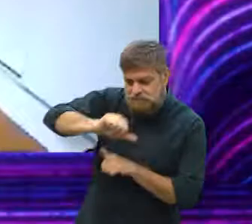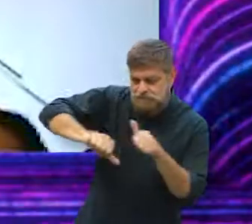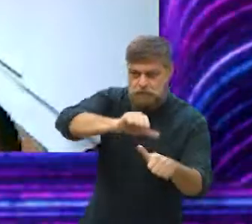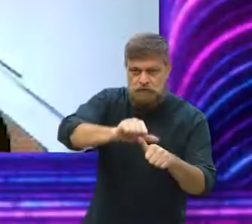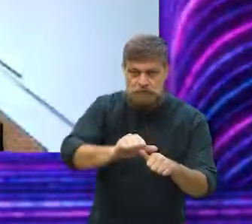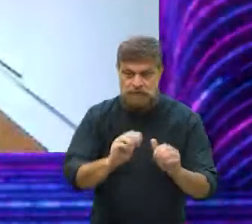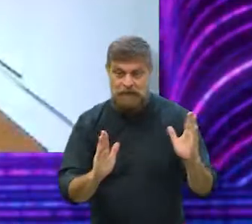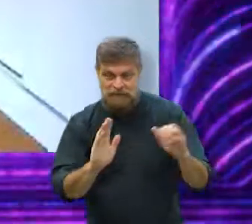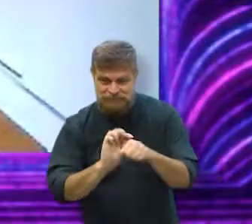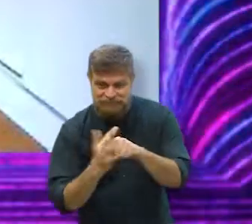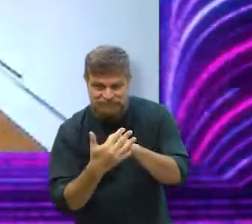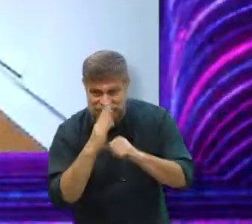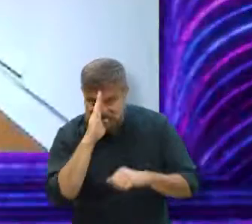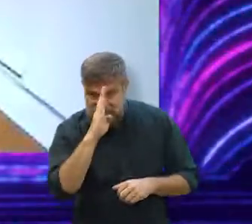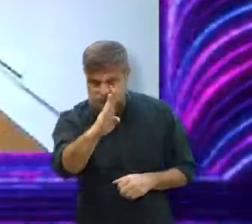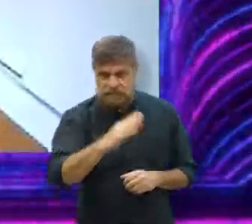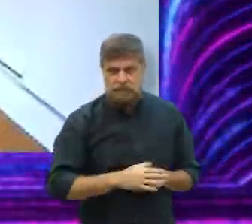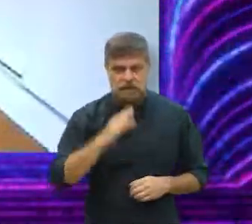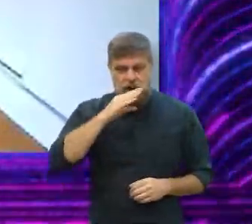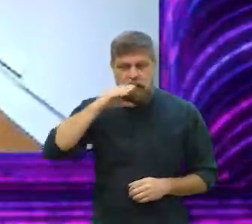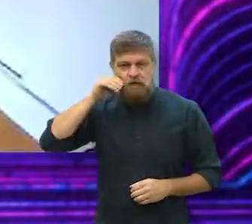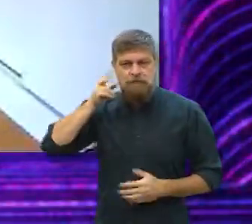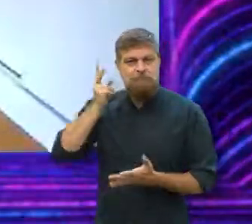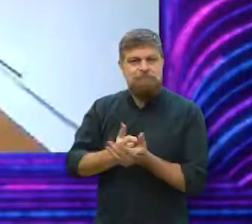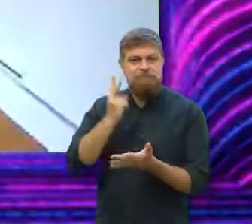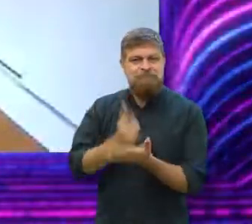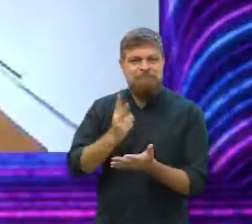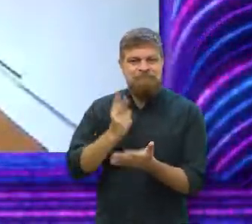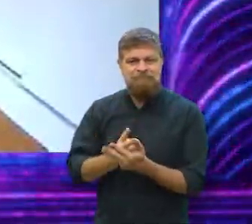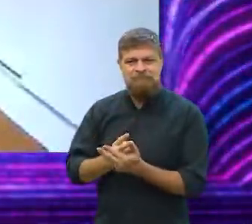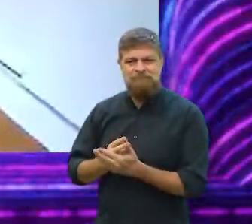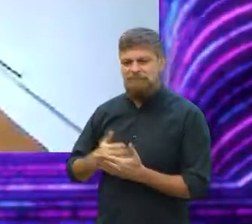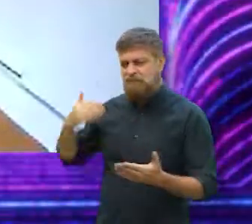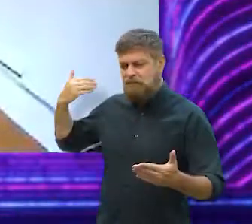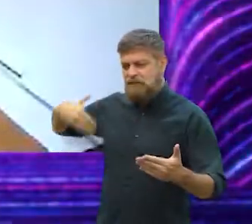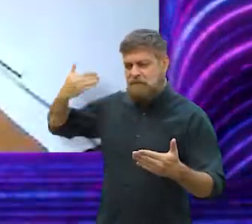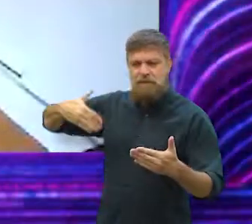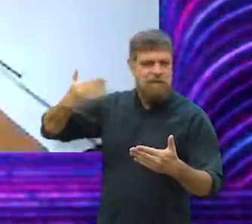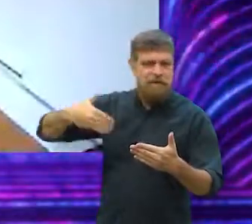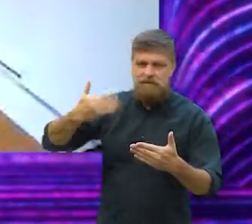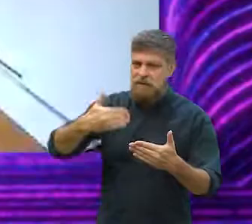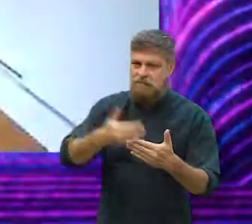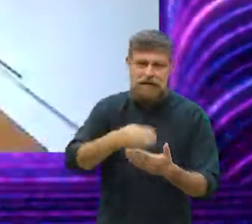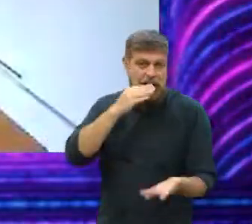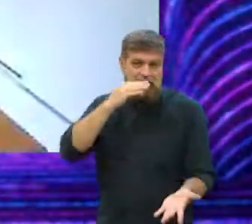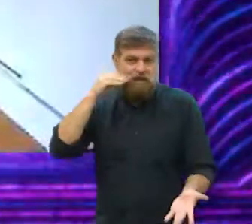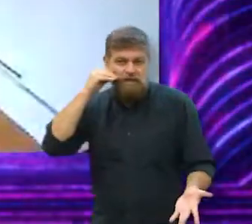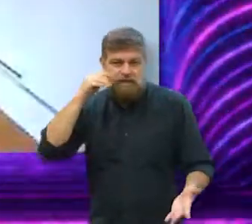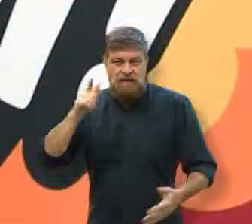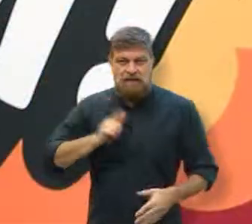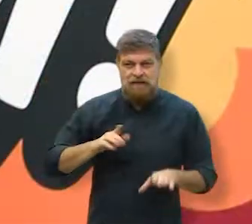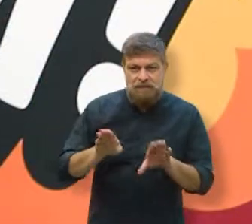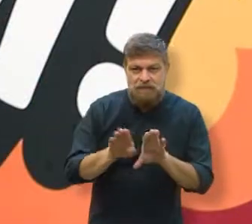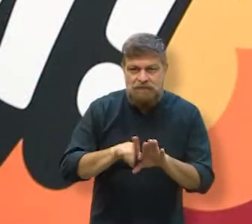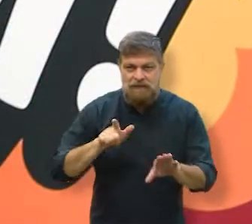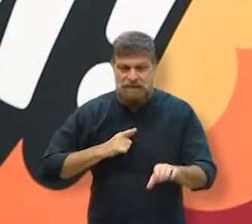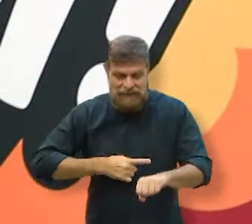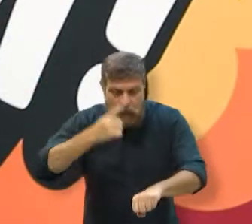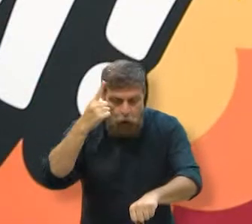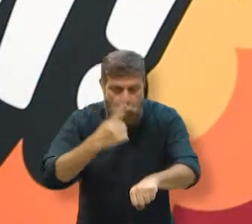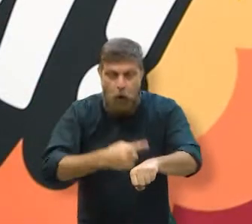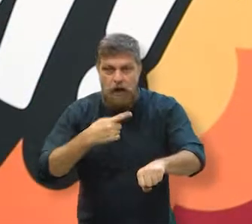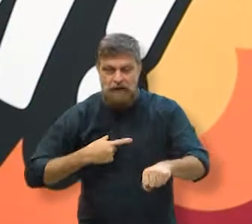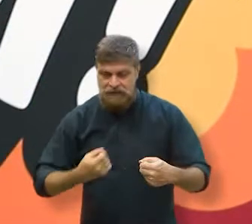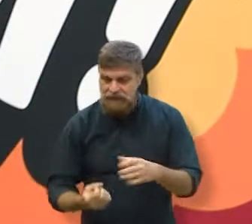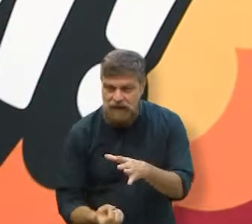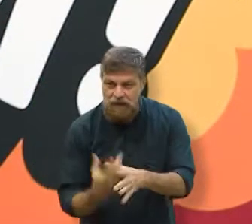especialmente agora na pandemia, mas adolescente é adolescente em qualquer tempo e lugar, né? Então, as coisas que pegam, isso que eu te falei, esse senso de urgência, vai